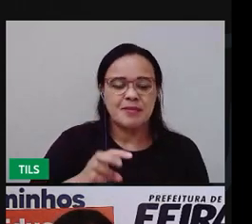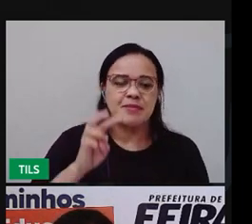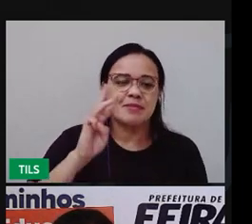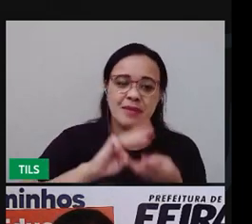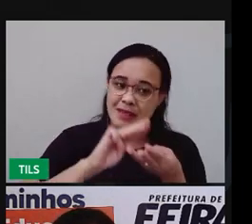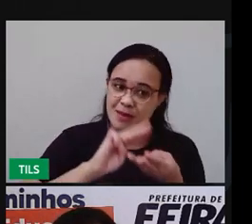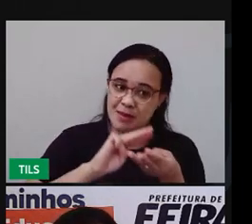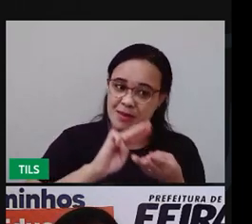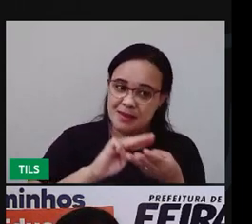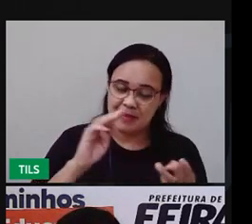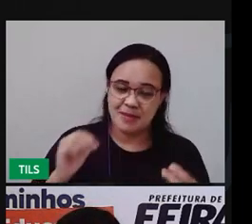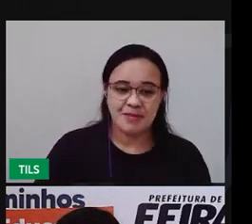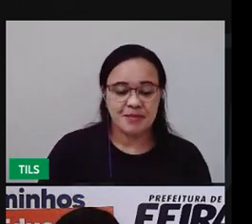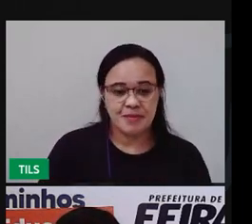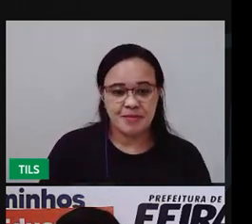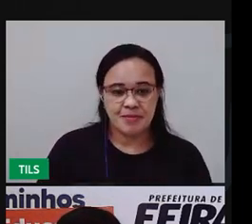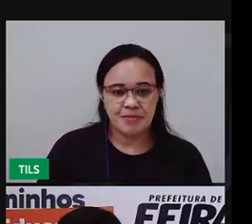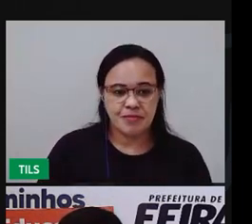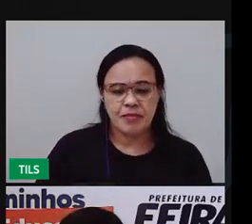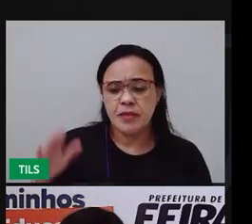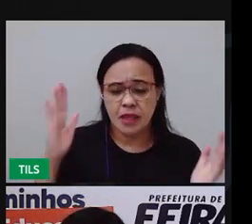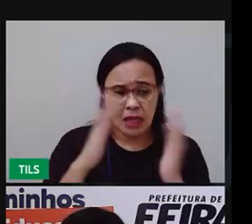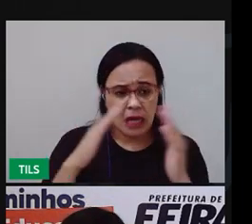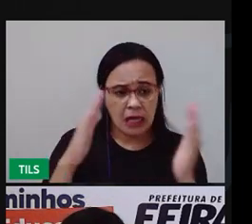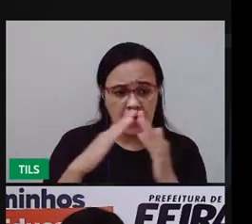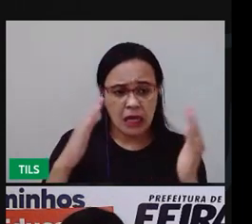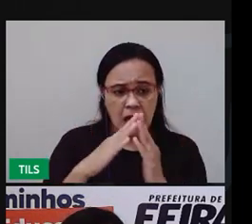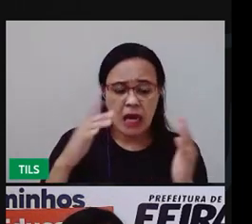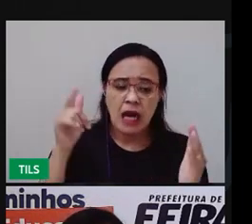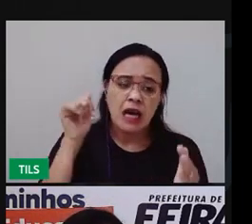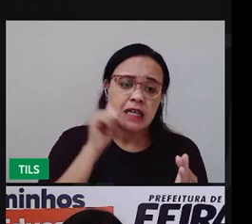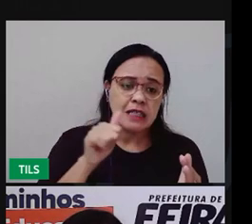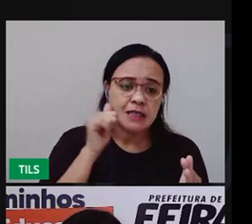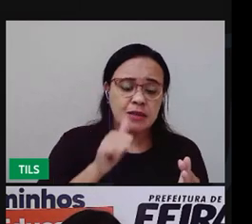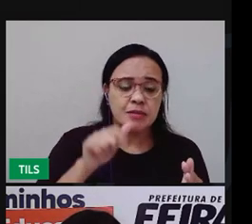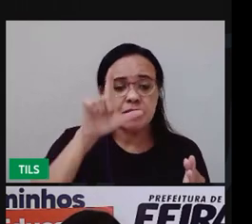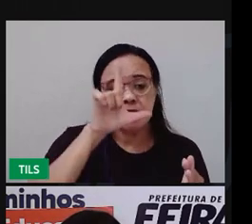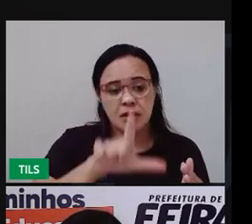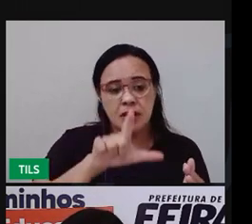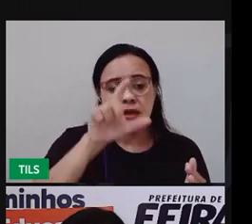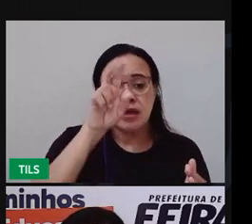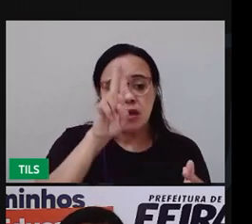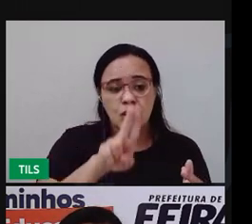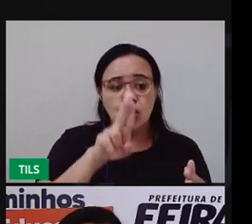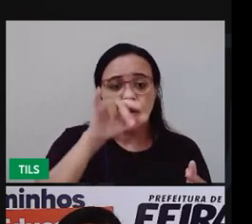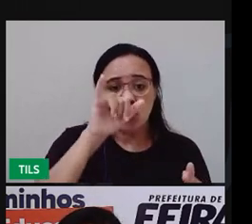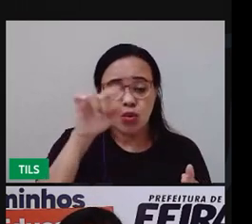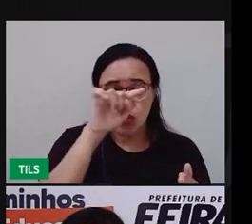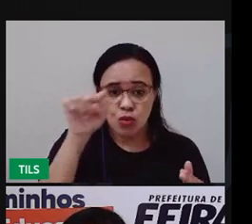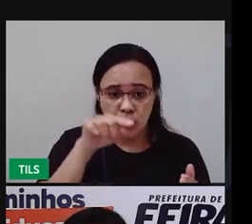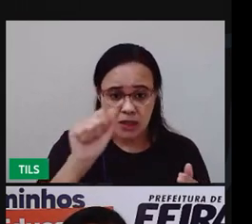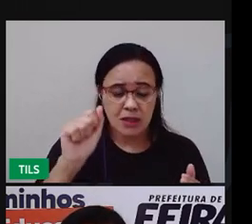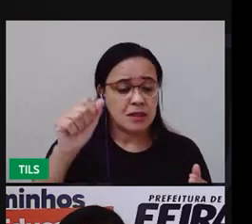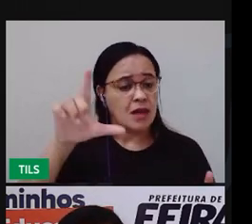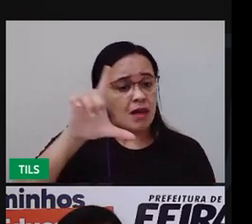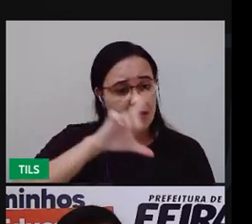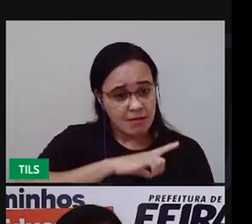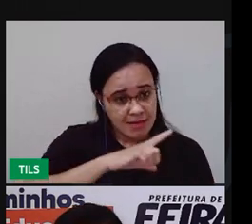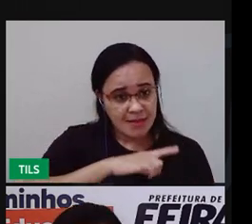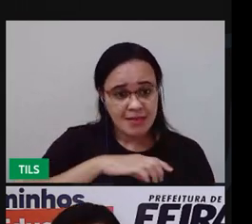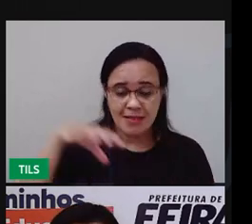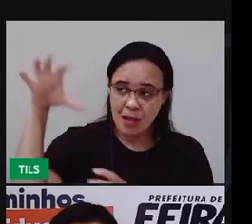No quintal da casa de Luísa tem um cajueiro. Ela